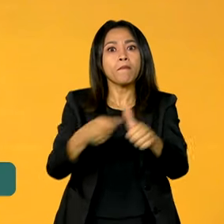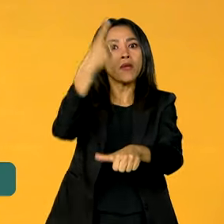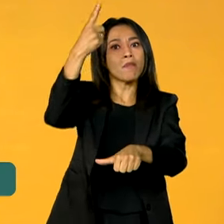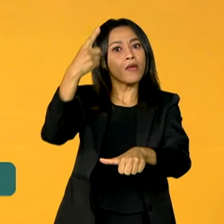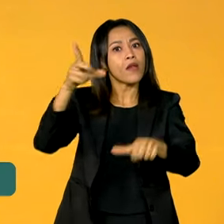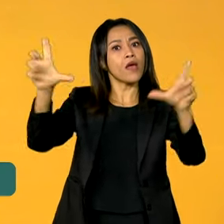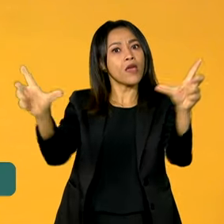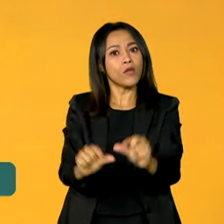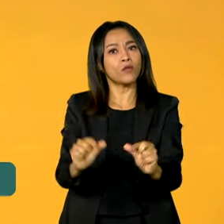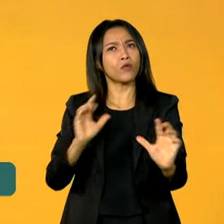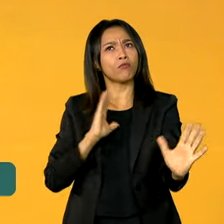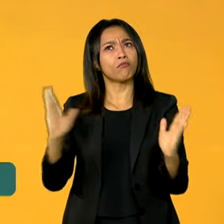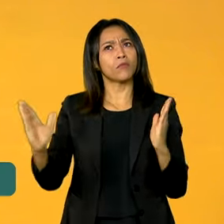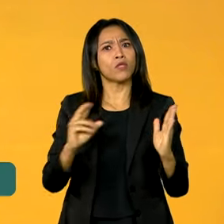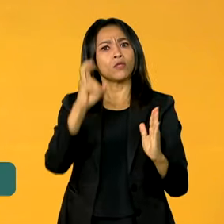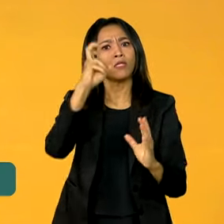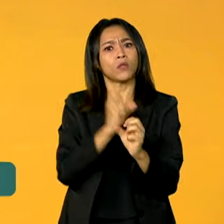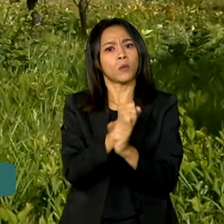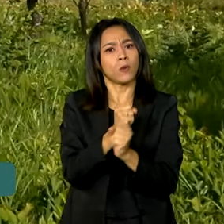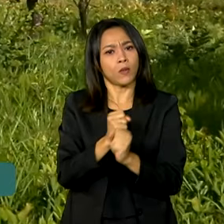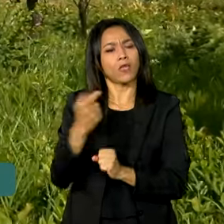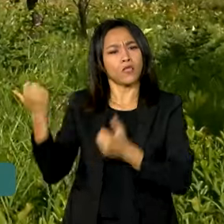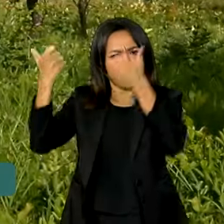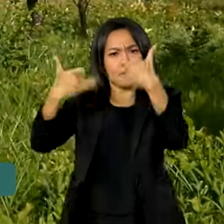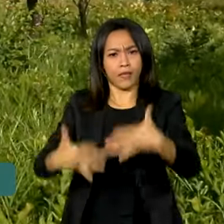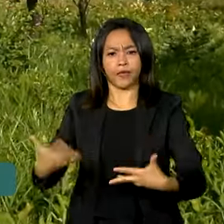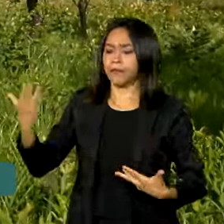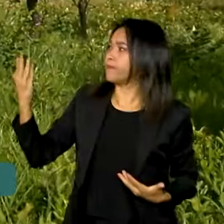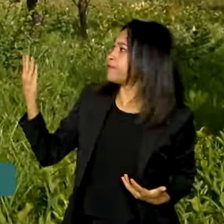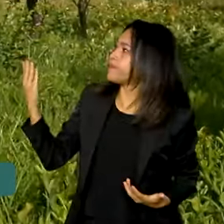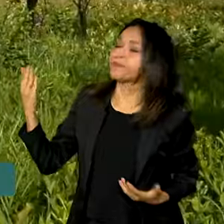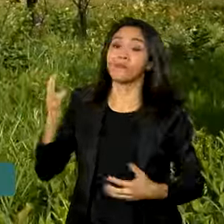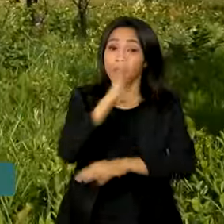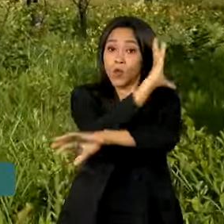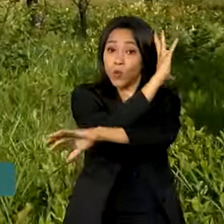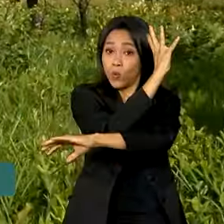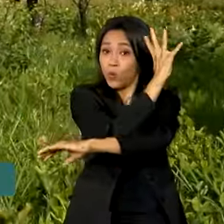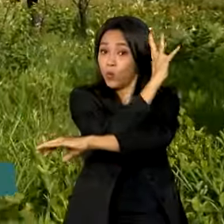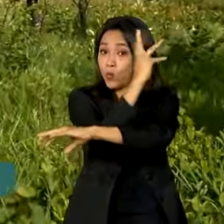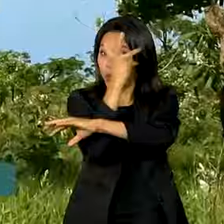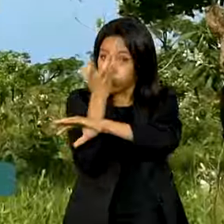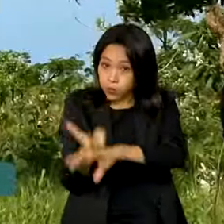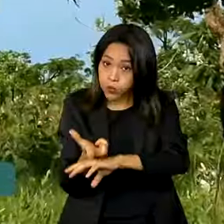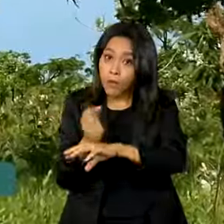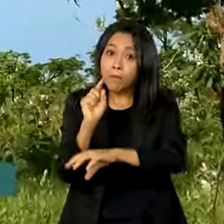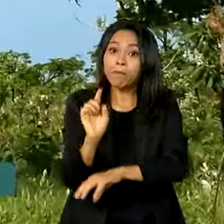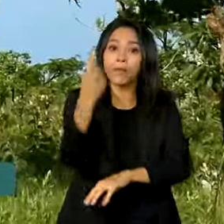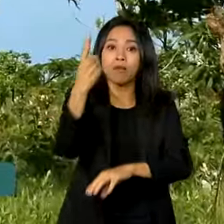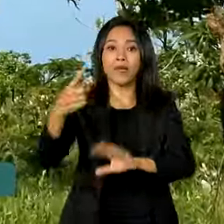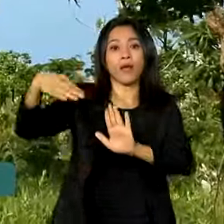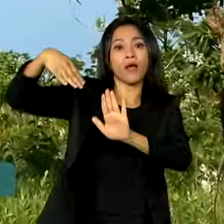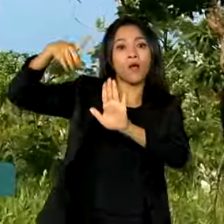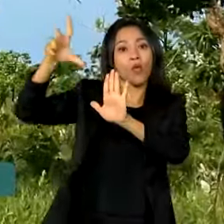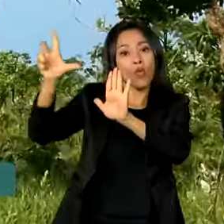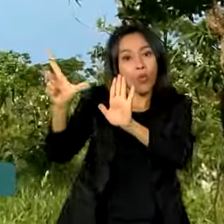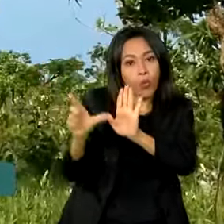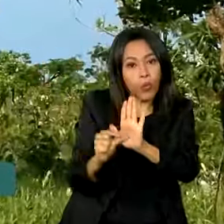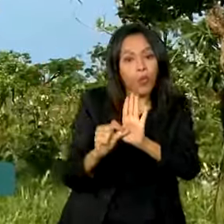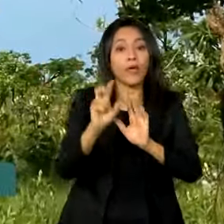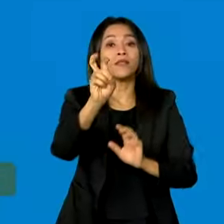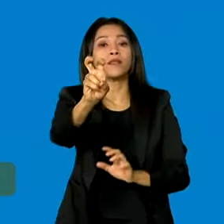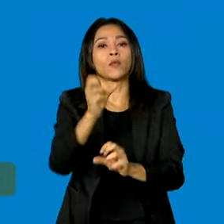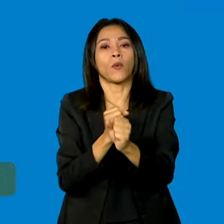Quem traz os detalhes é o repórter Pablo Mundim. No Cerrado, foi a primeira queda registrada em cinco anos de